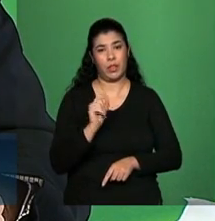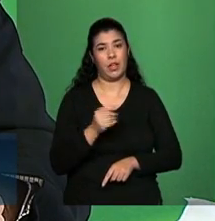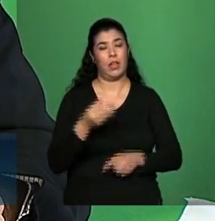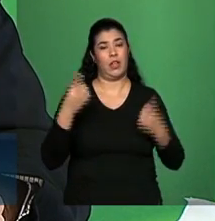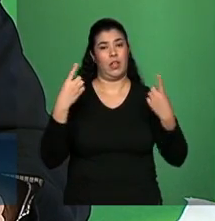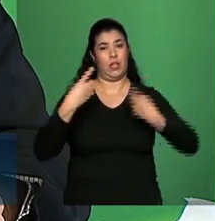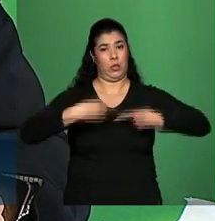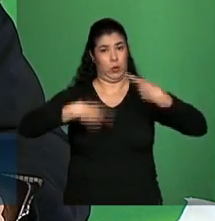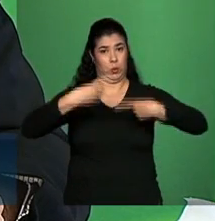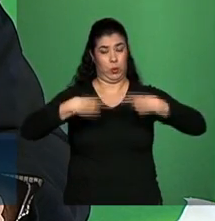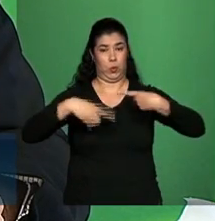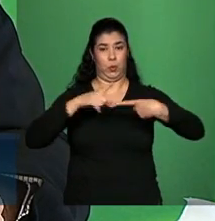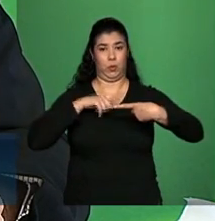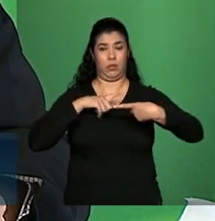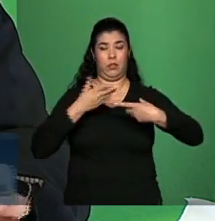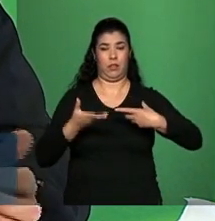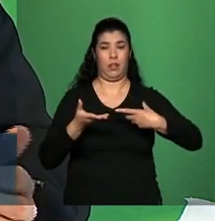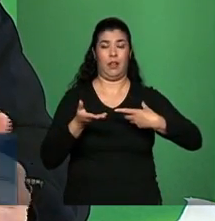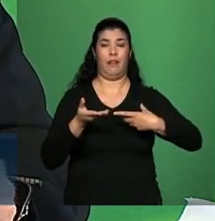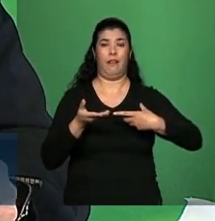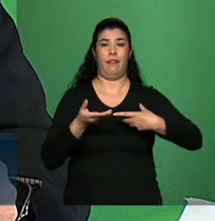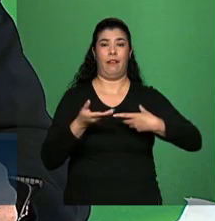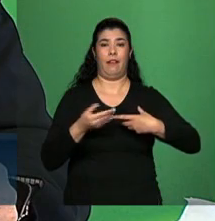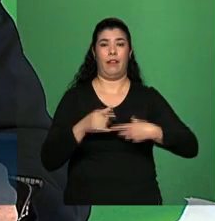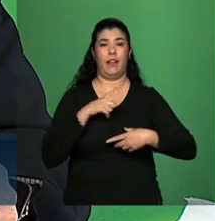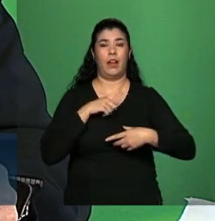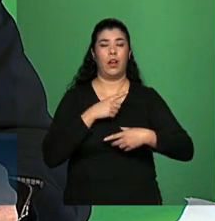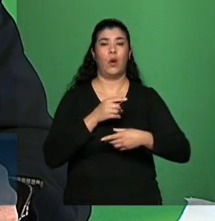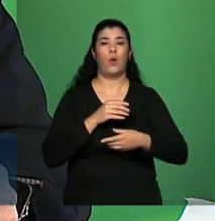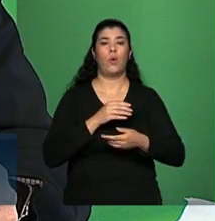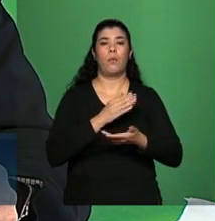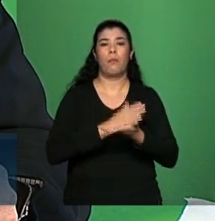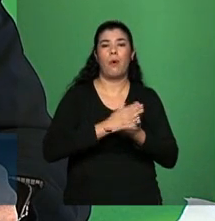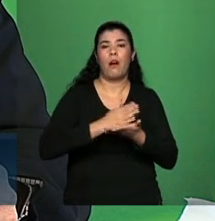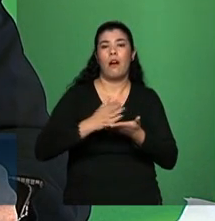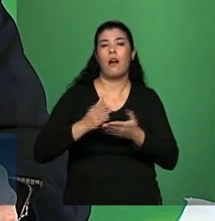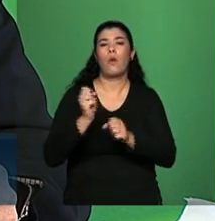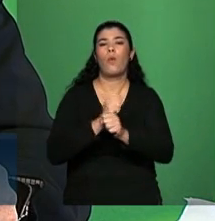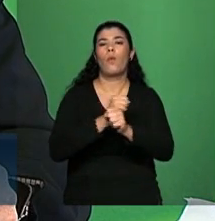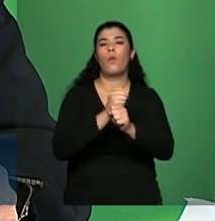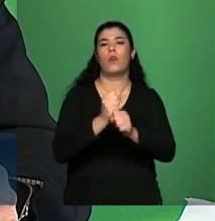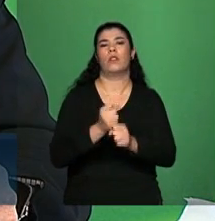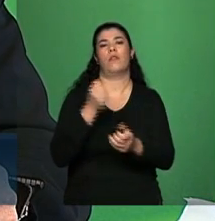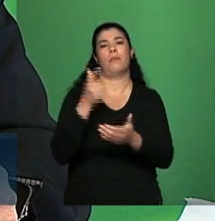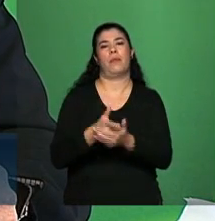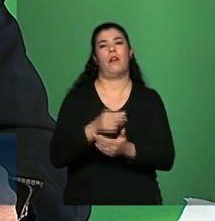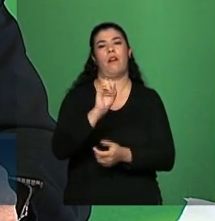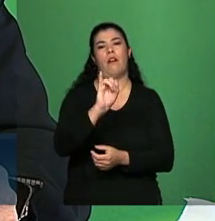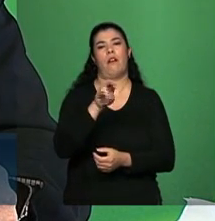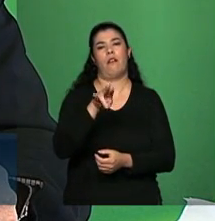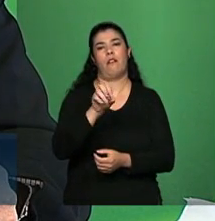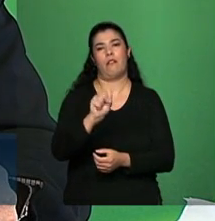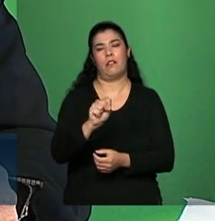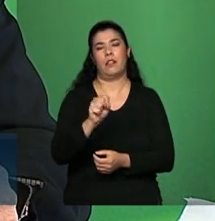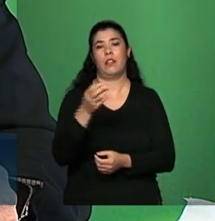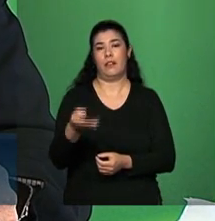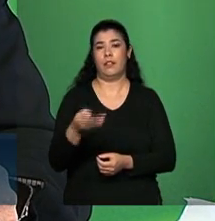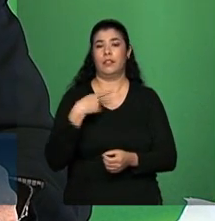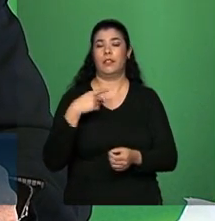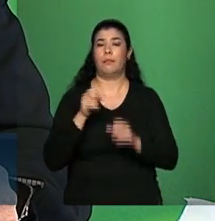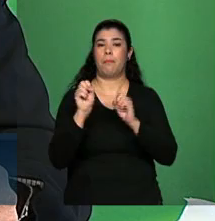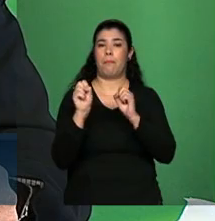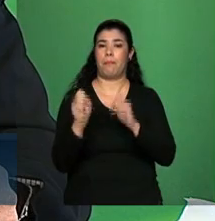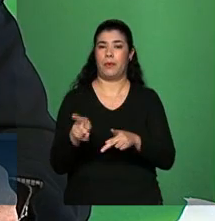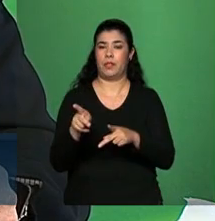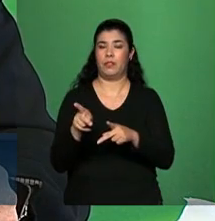discussão da questão de tempo de contribuição é para as aposentadorias em